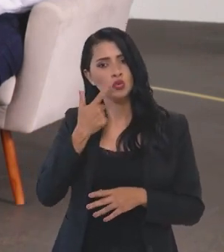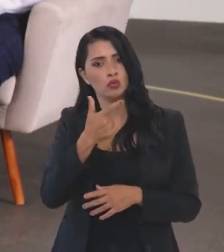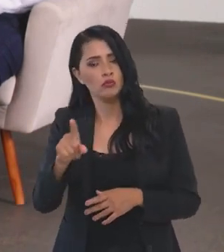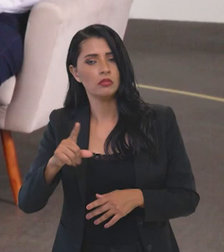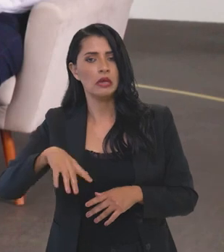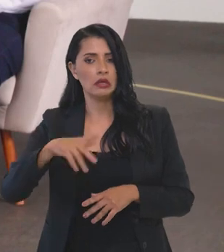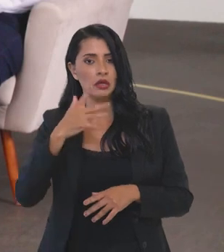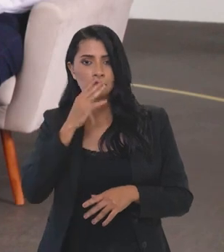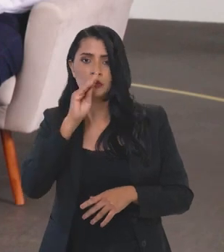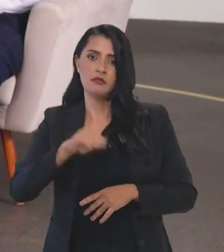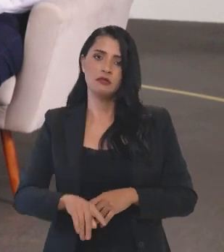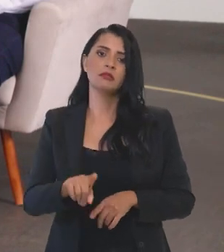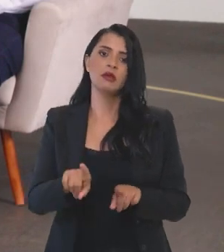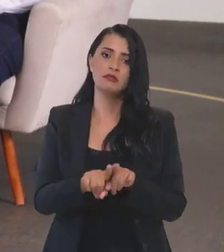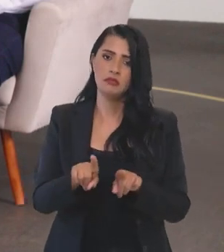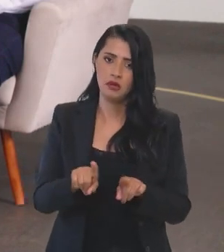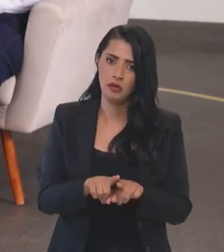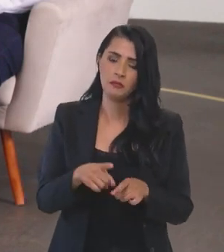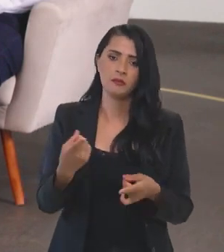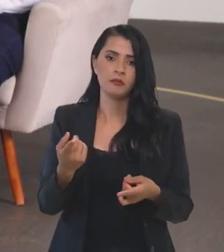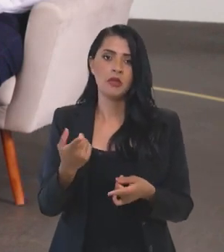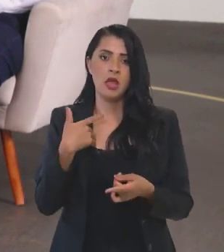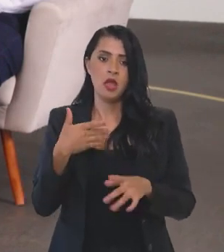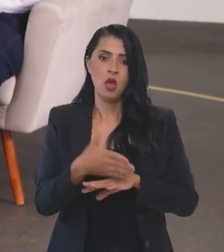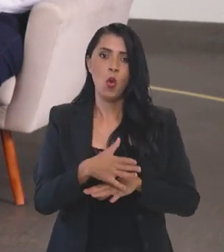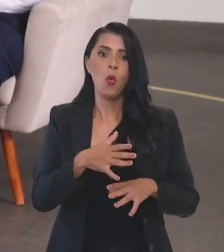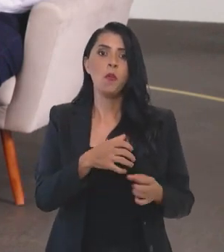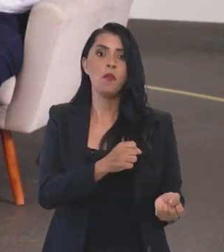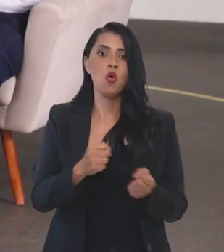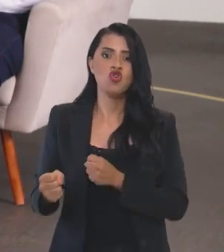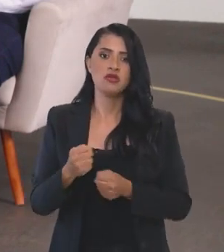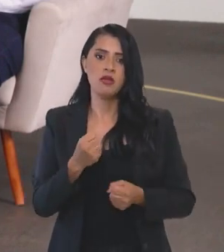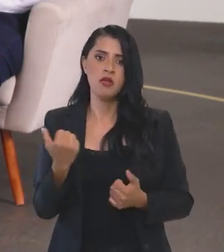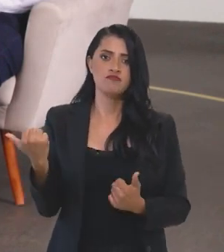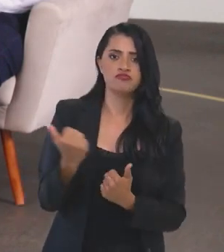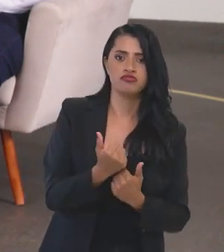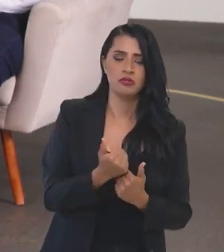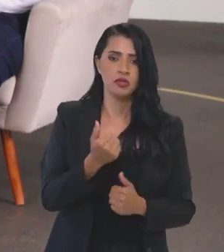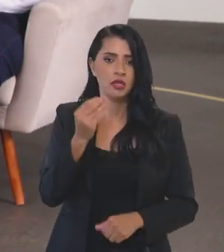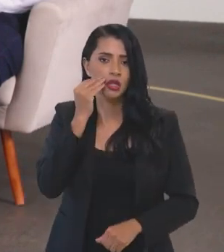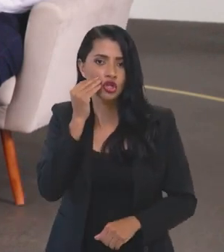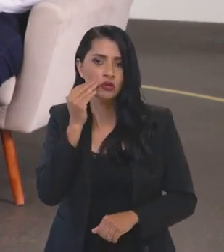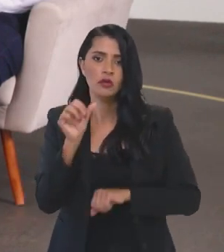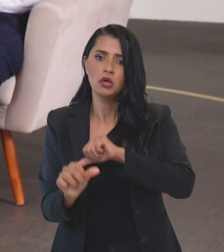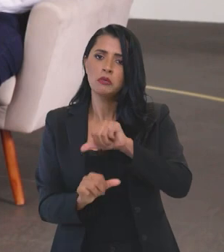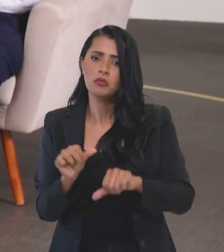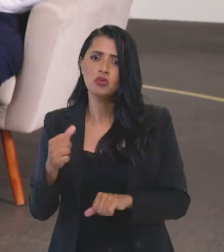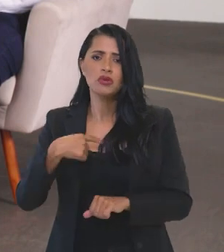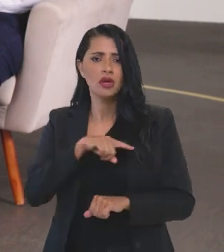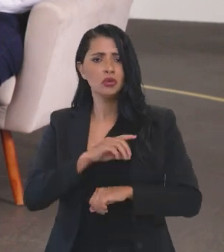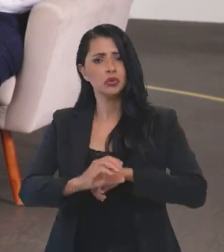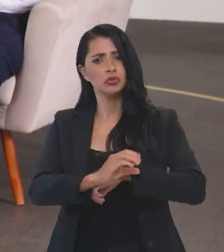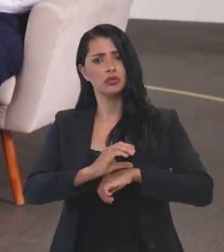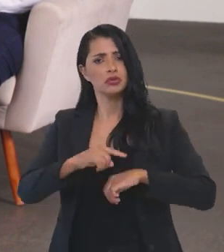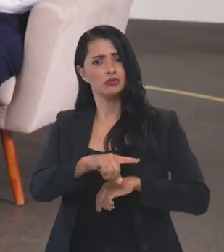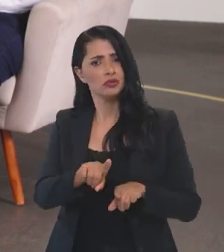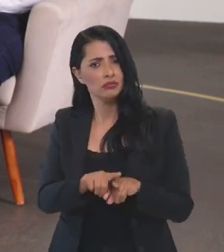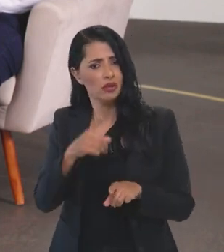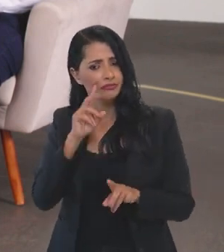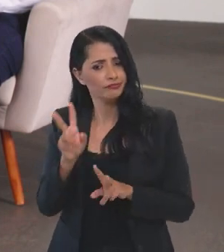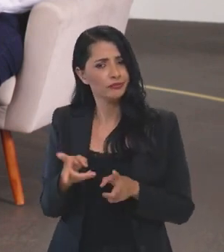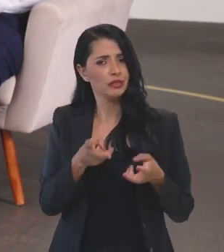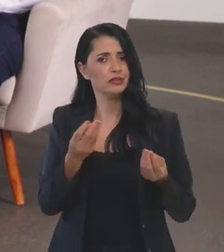a ser desconsiderado, a usurpação de poder e a tentativa de mudar a nossa